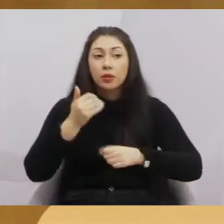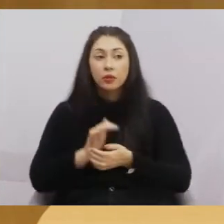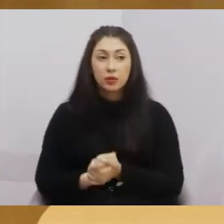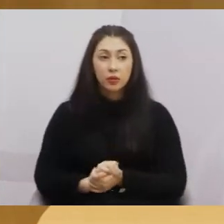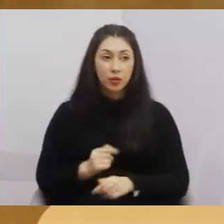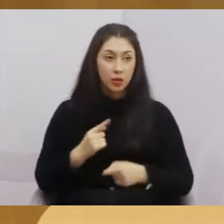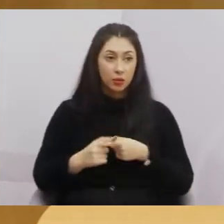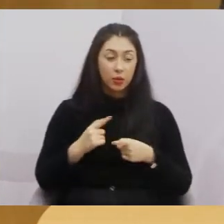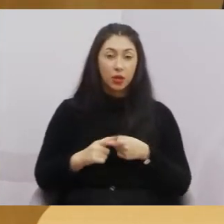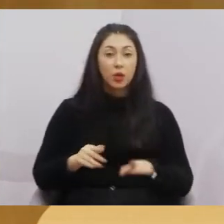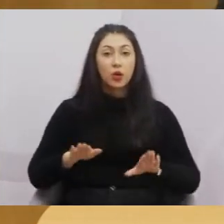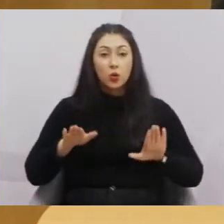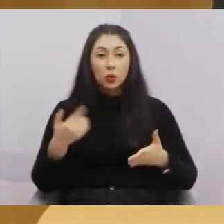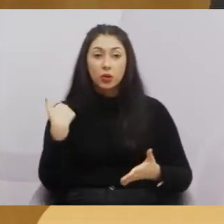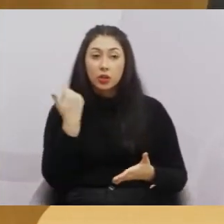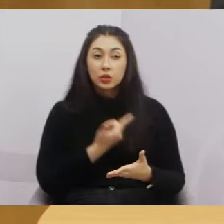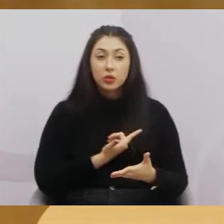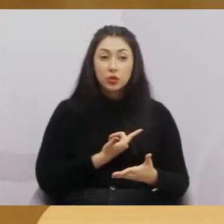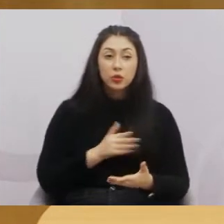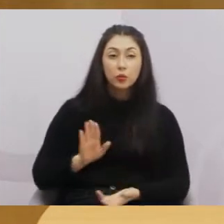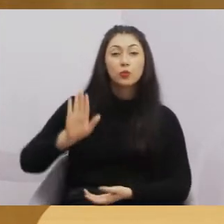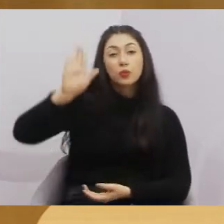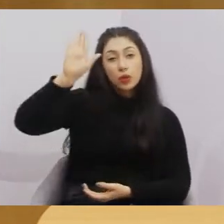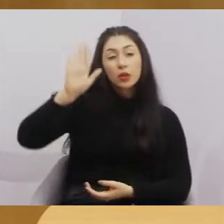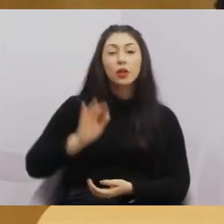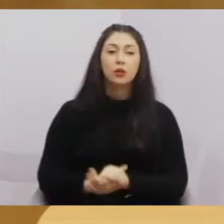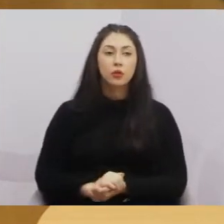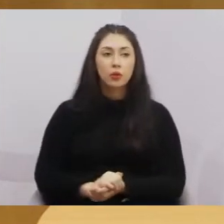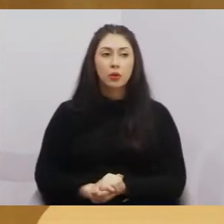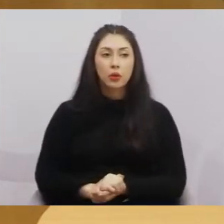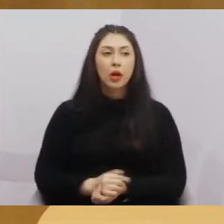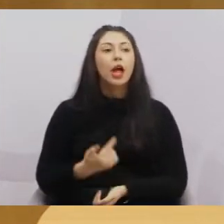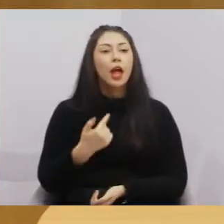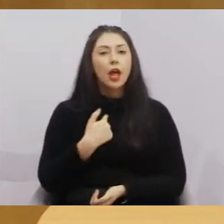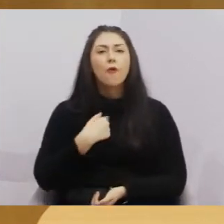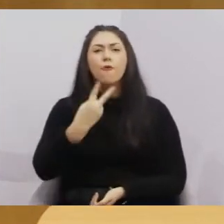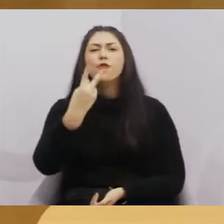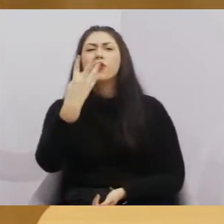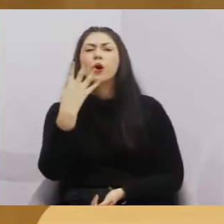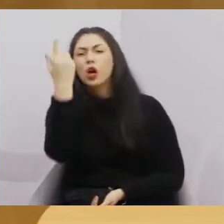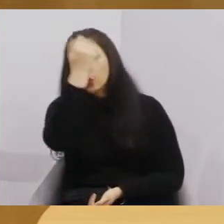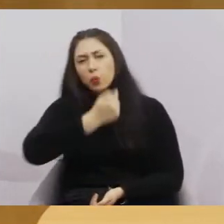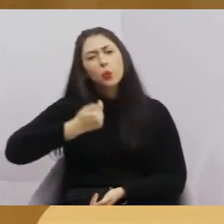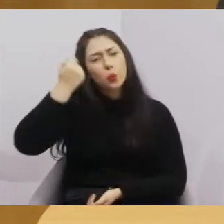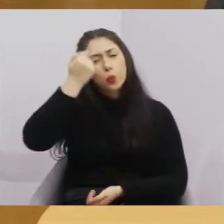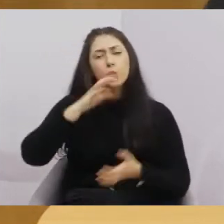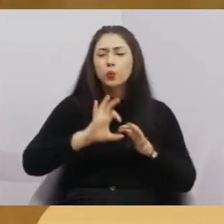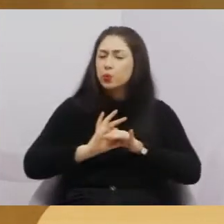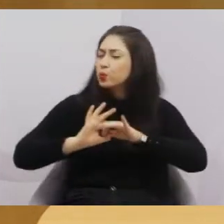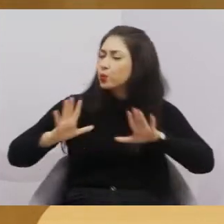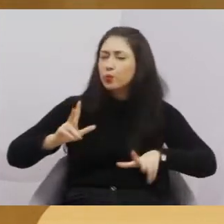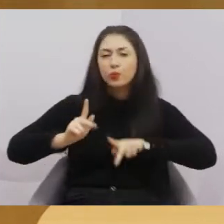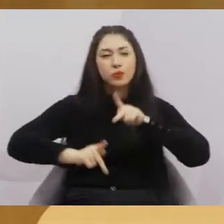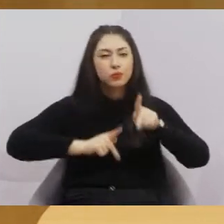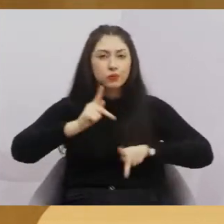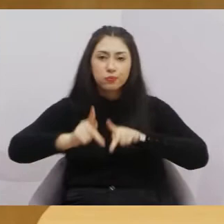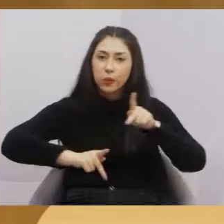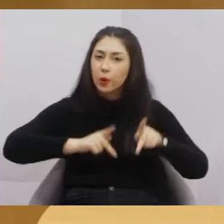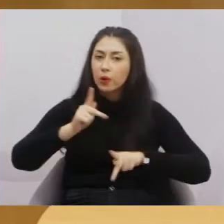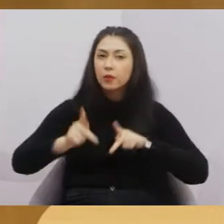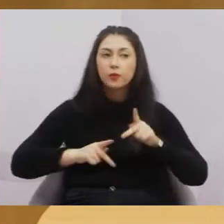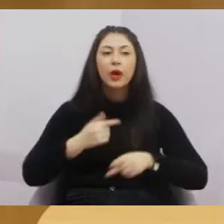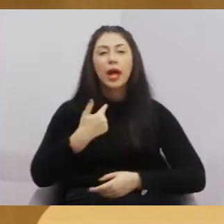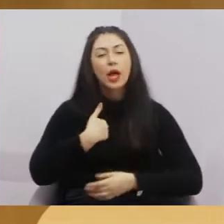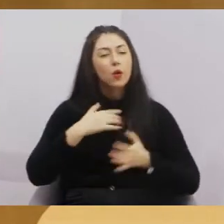Porque até mesmo quando a gente disputa a eleição, a gente diz o seguinte, eu vou estar 24 horas à disposição do povo e da população,